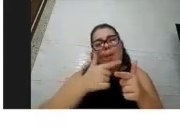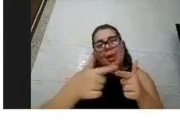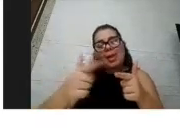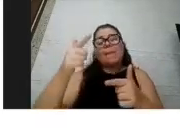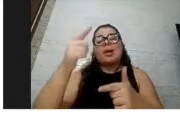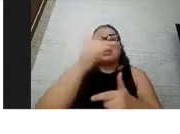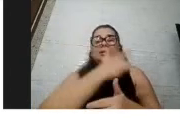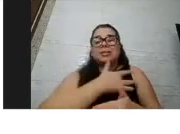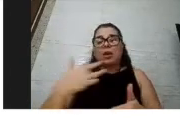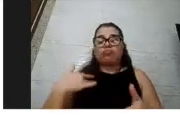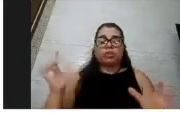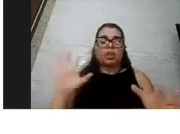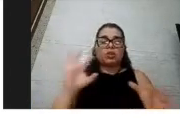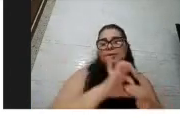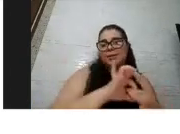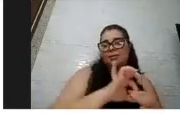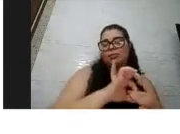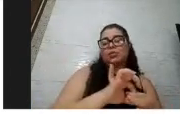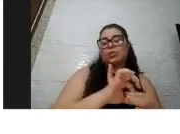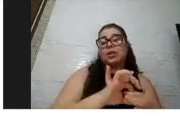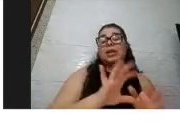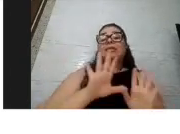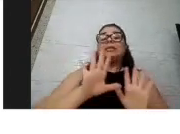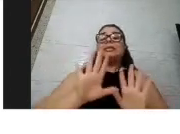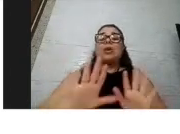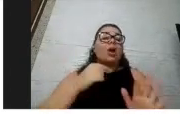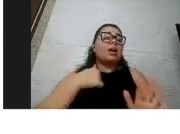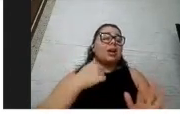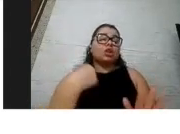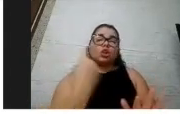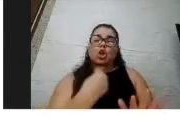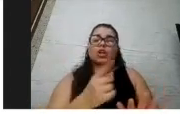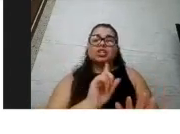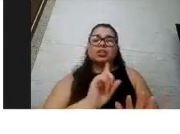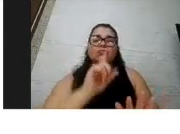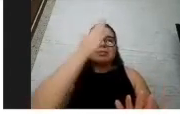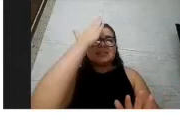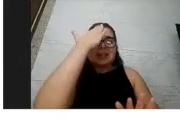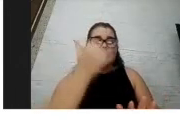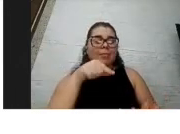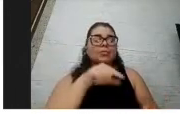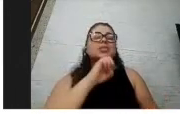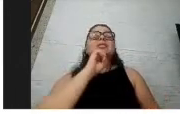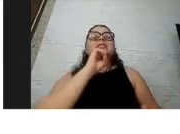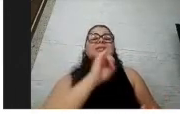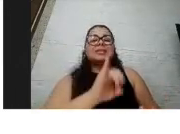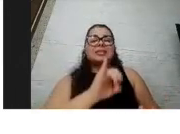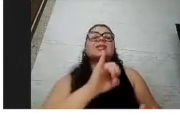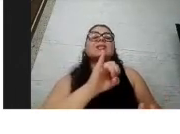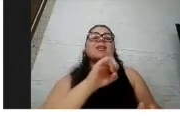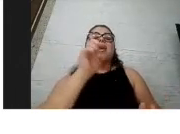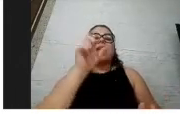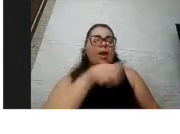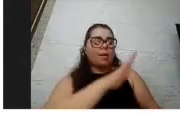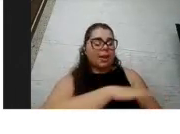realmente ainda se é um fator de risco isolado para ter uma evolução mais grave da COVID